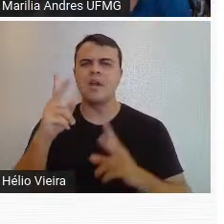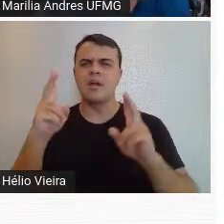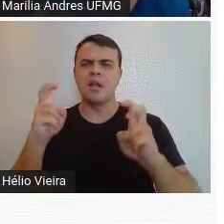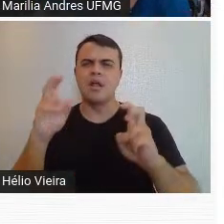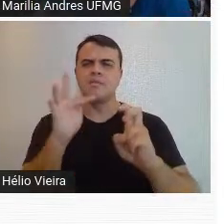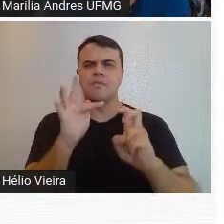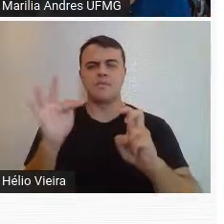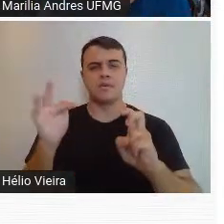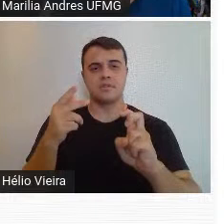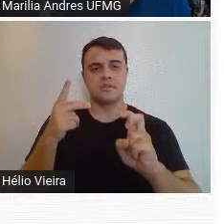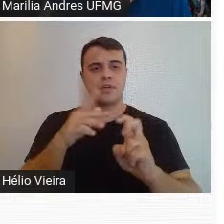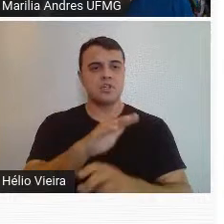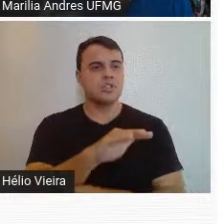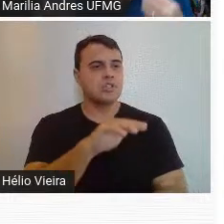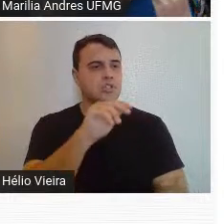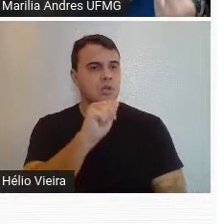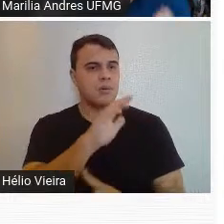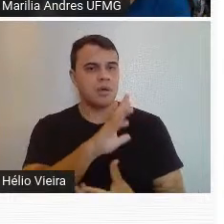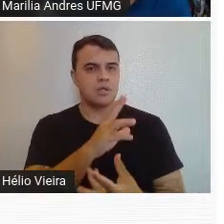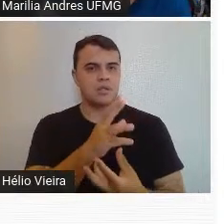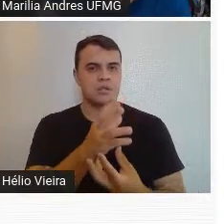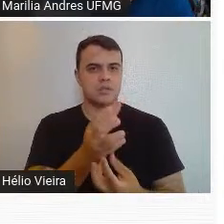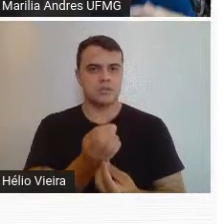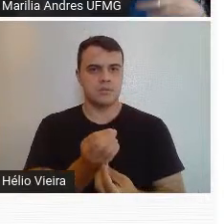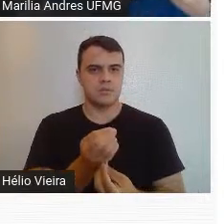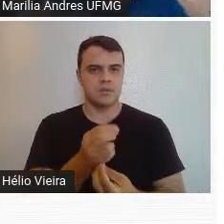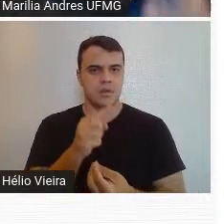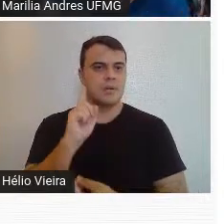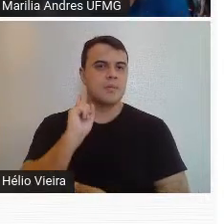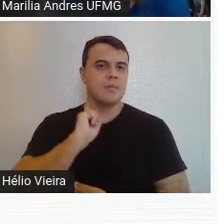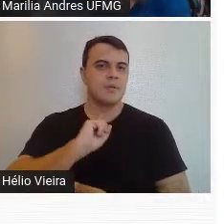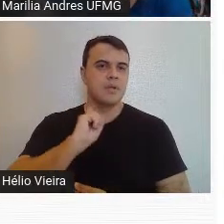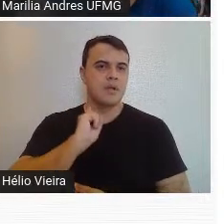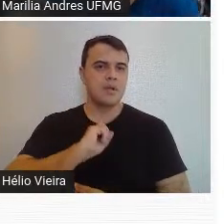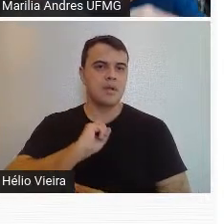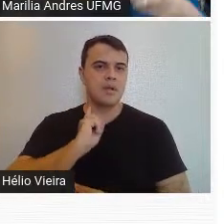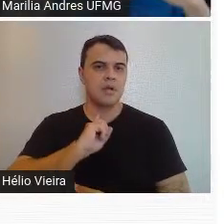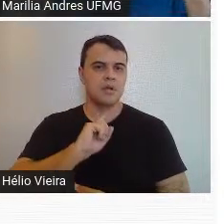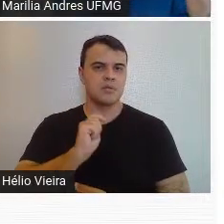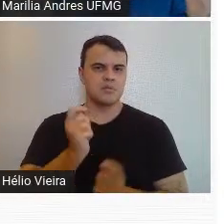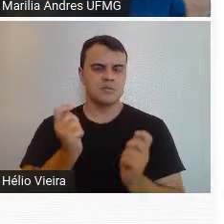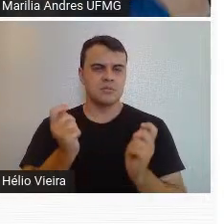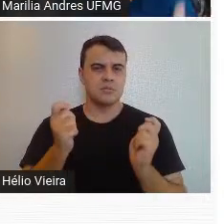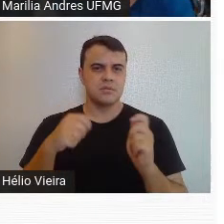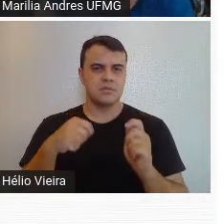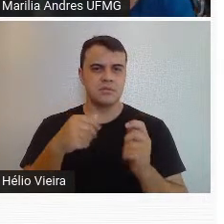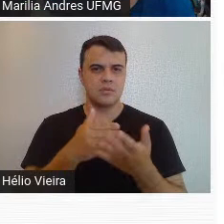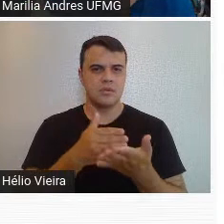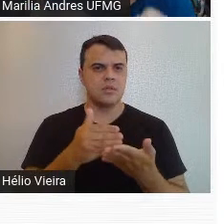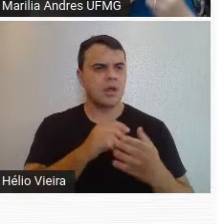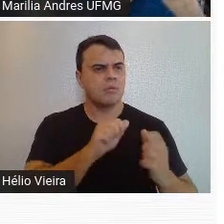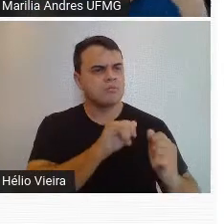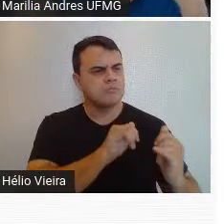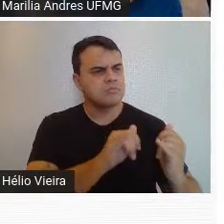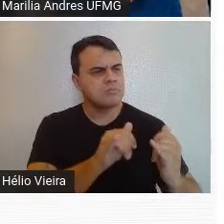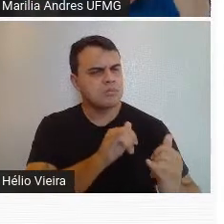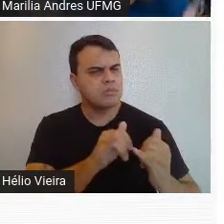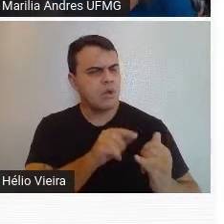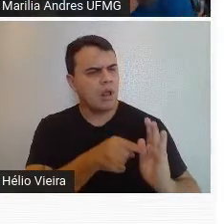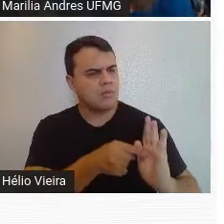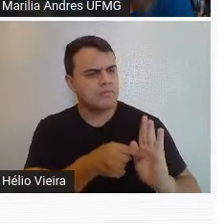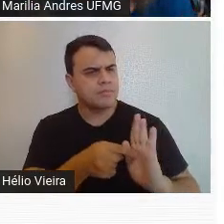ele vai chamar os artistas, os artistas mineiros para tomar, para se manifestar, para